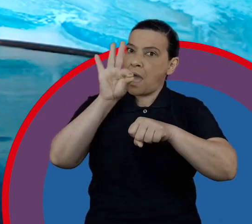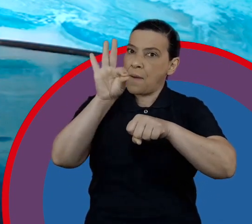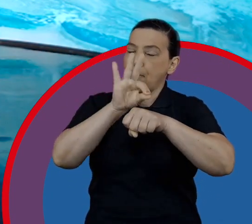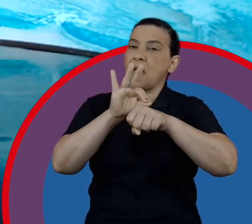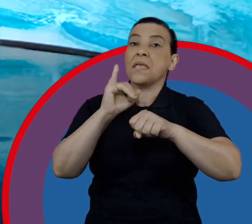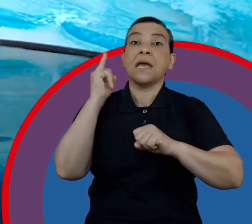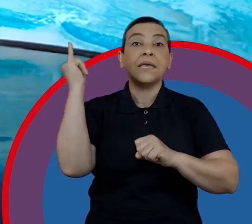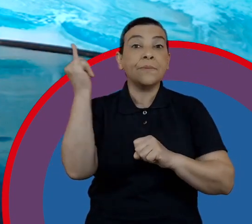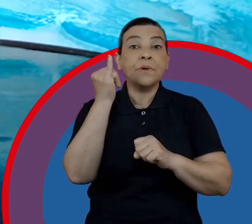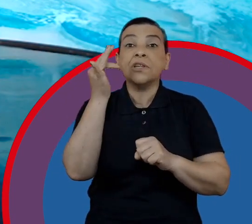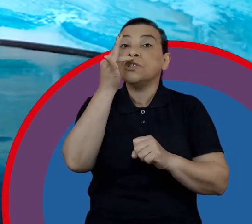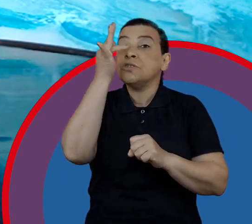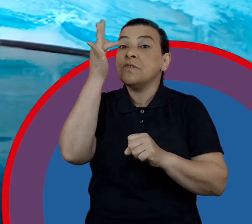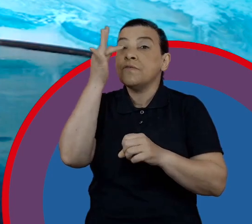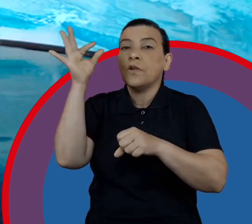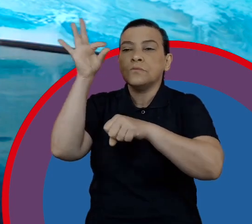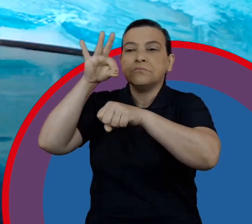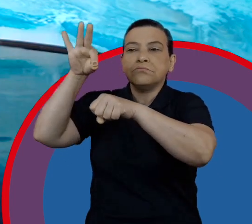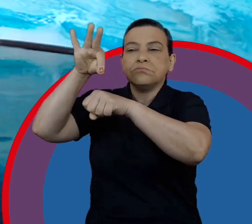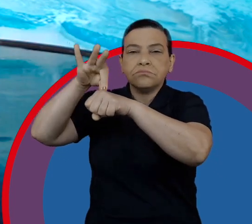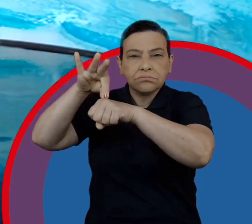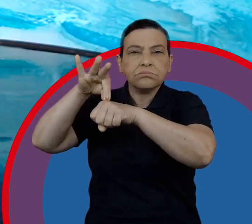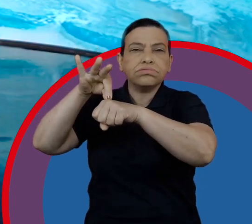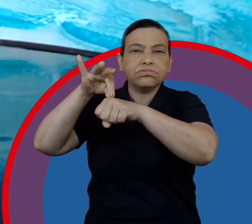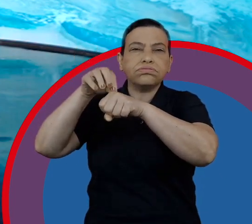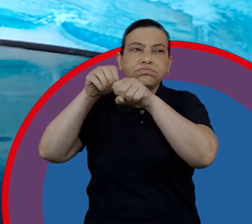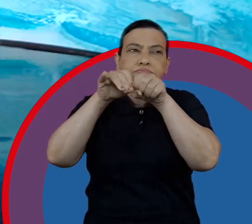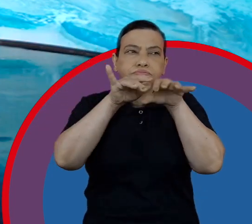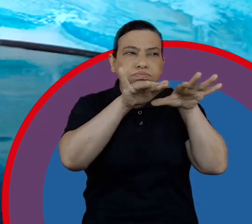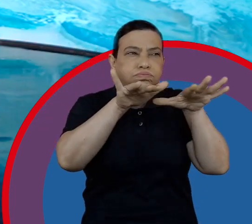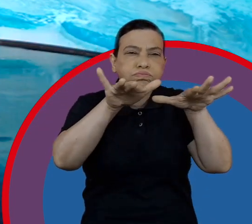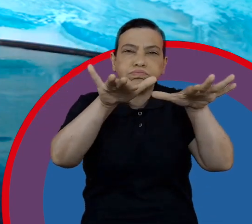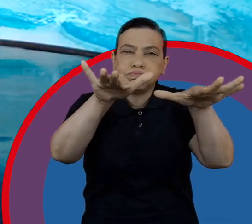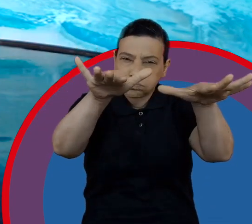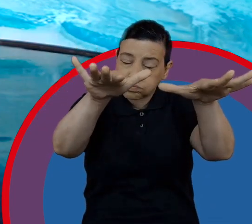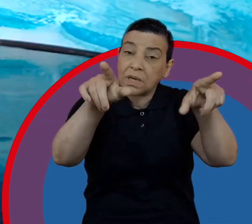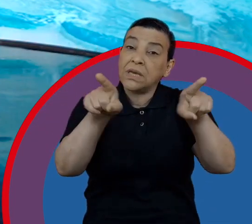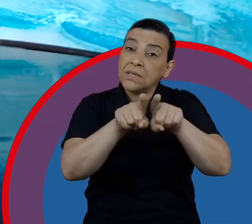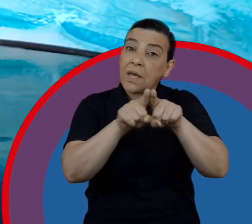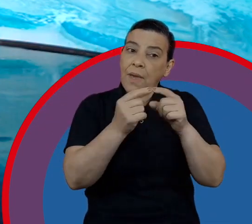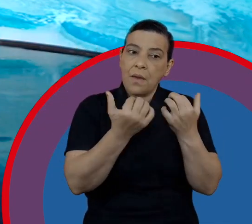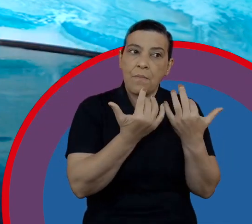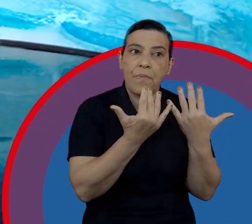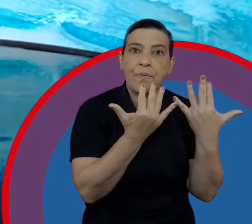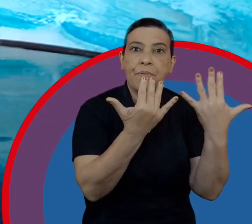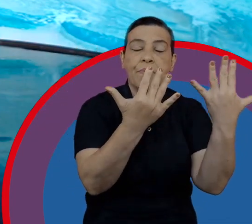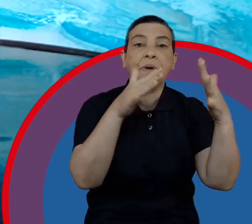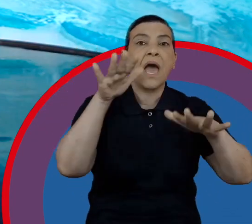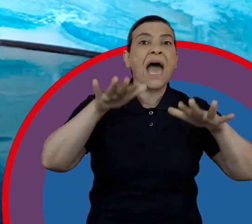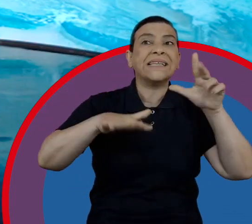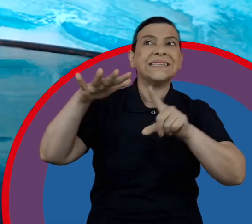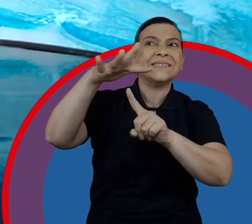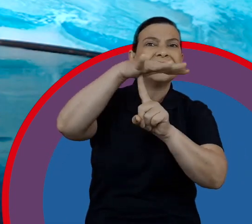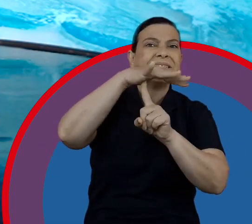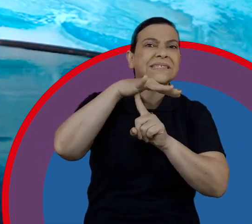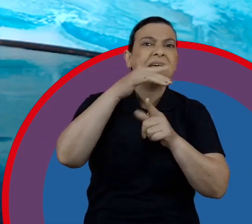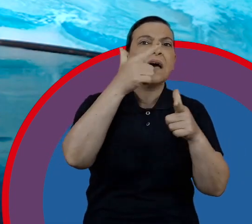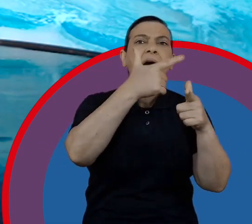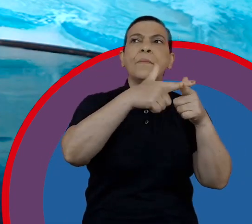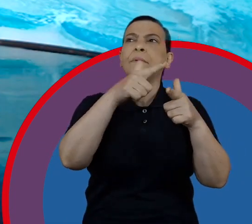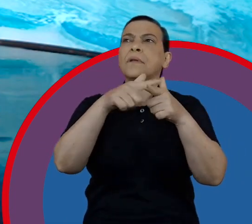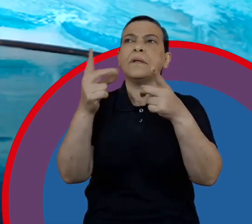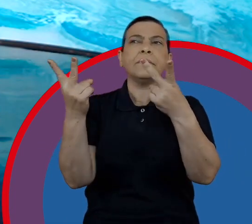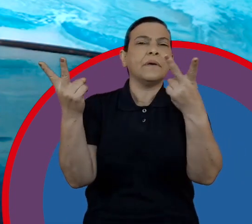para a polinização das flores e, consequentemente, para a produção de alimentos. Quando existe algum tipo de problema ambiental,